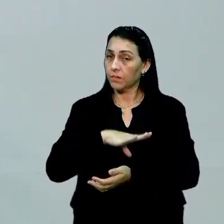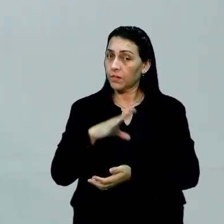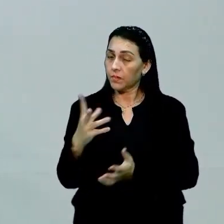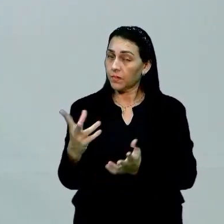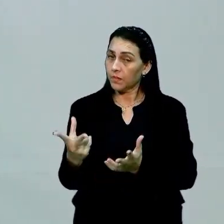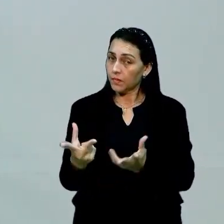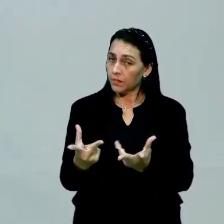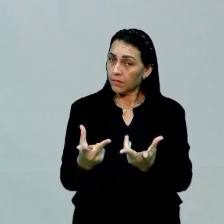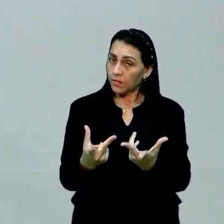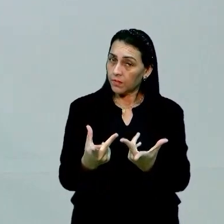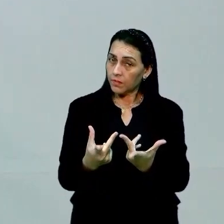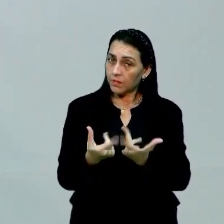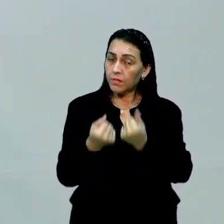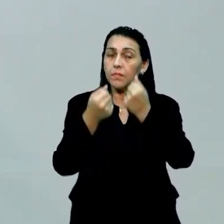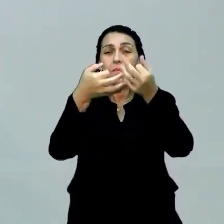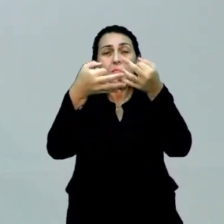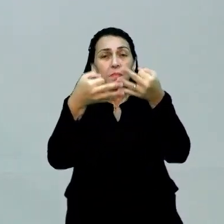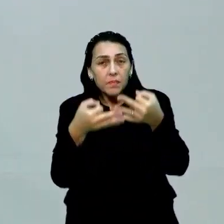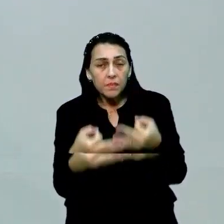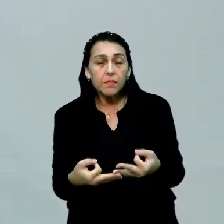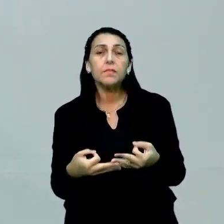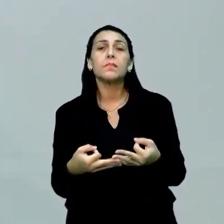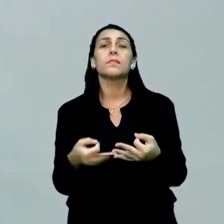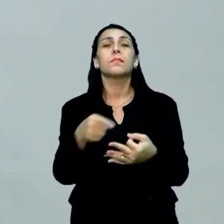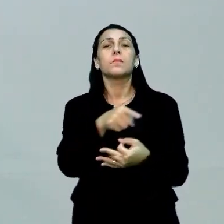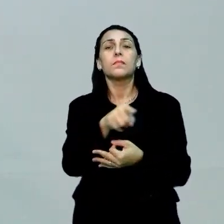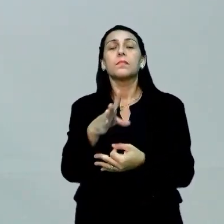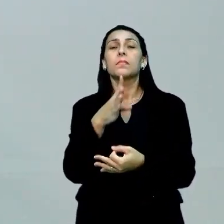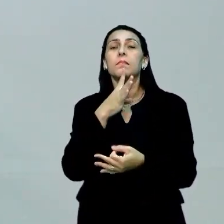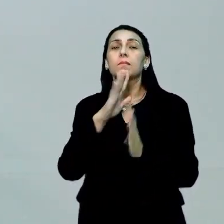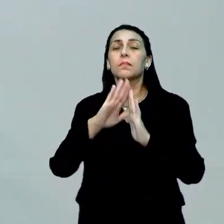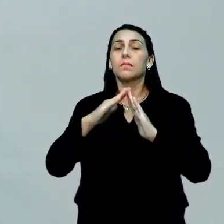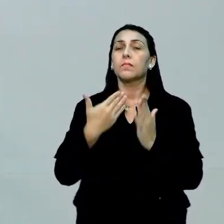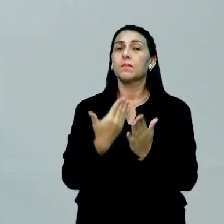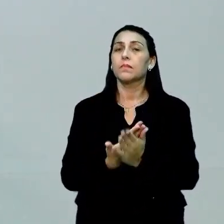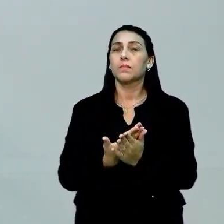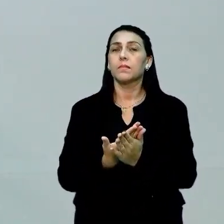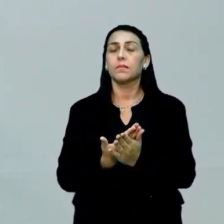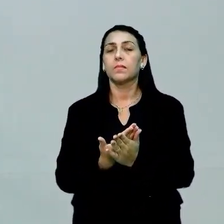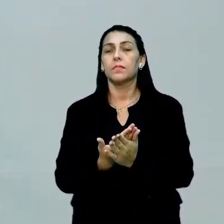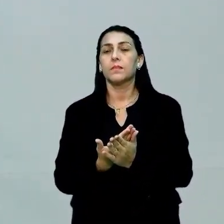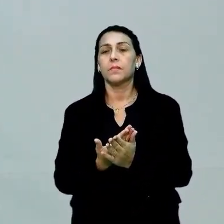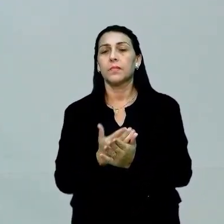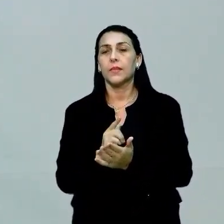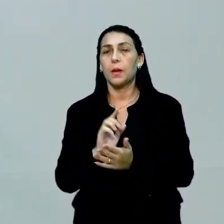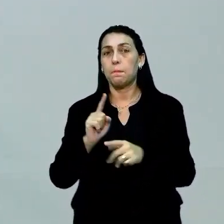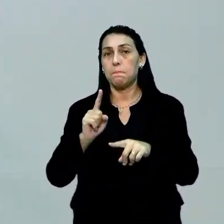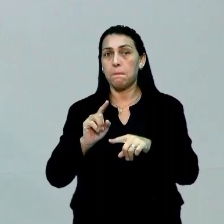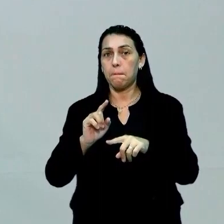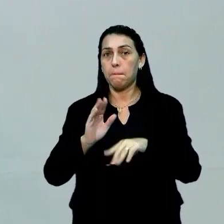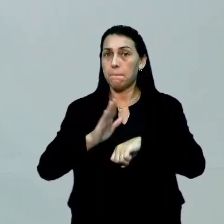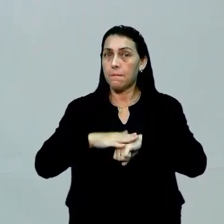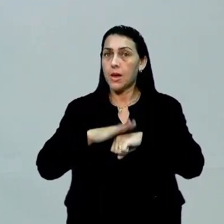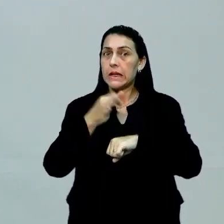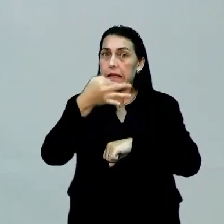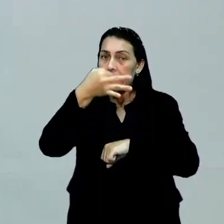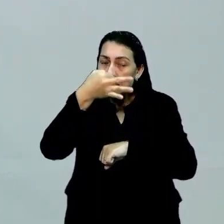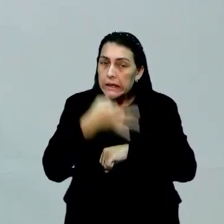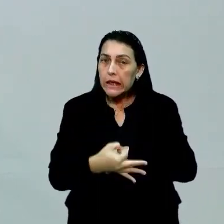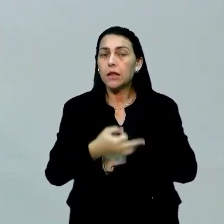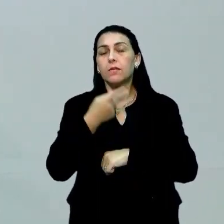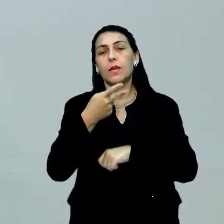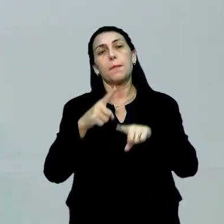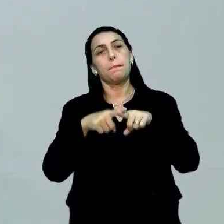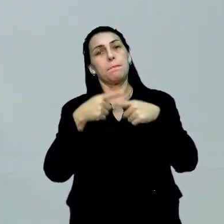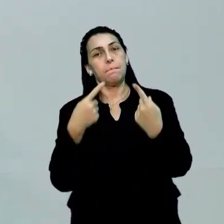correto, que é o que vocês conhecem na escola. Não que exista uma maneira mais correta do que a outra de falar.